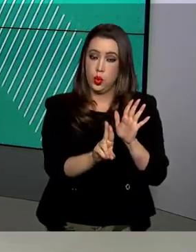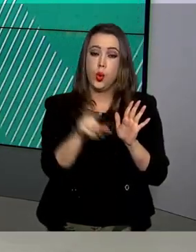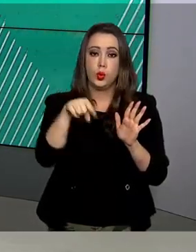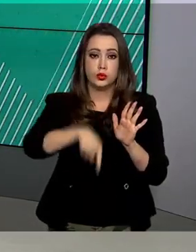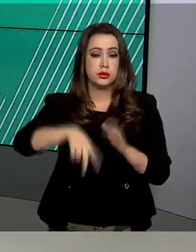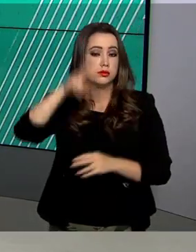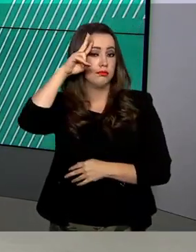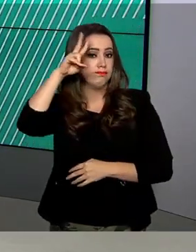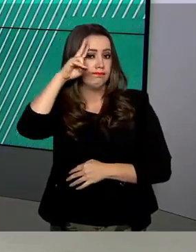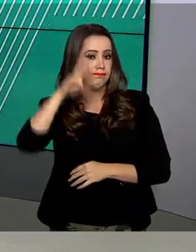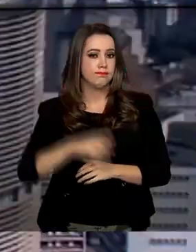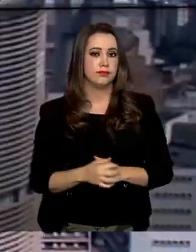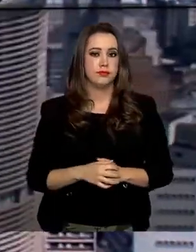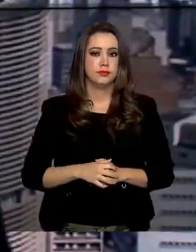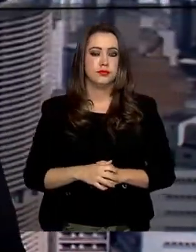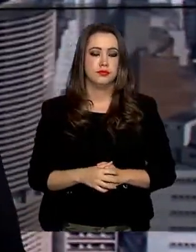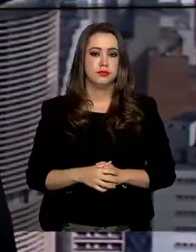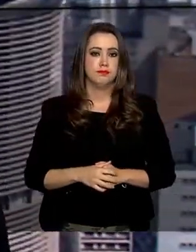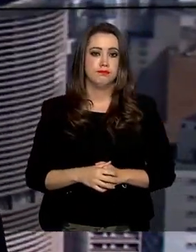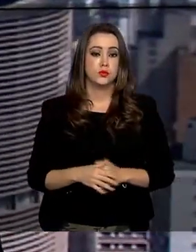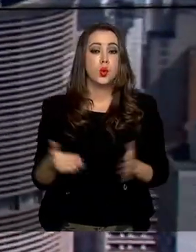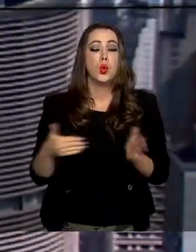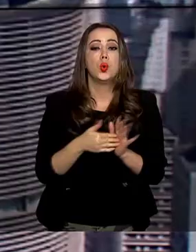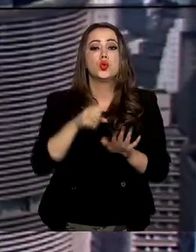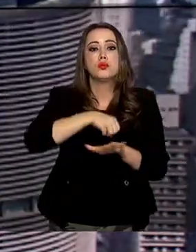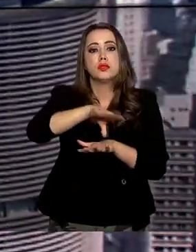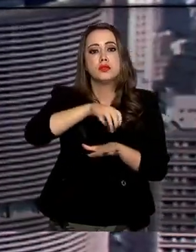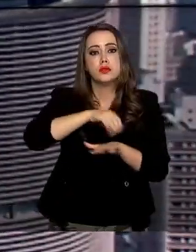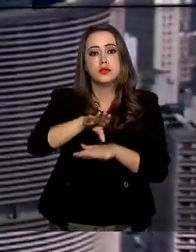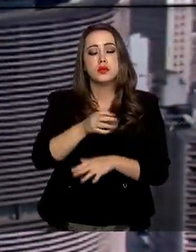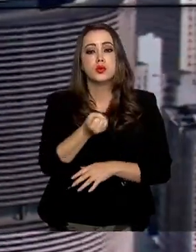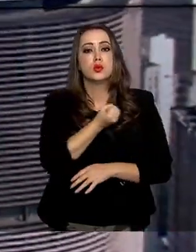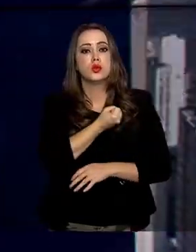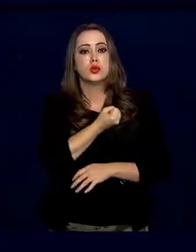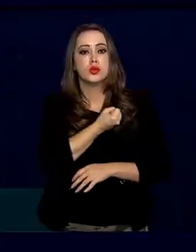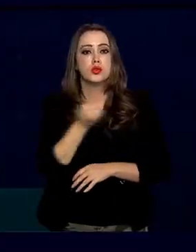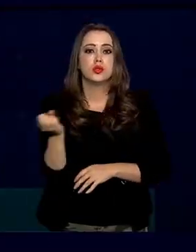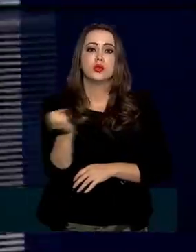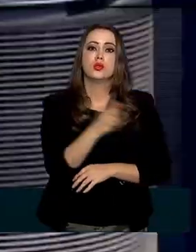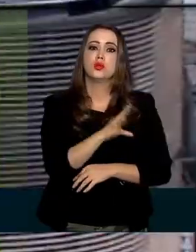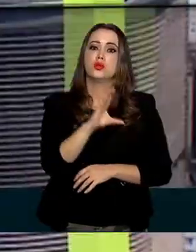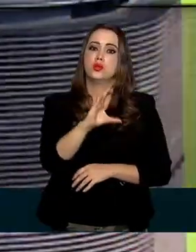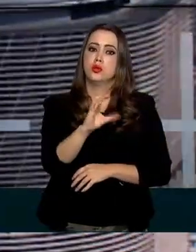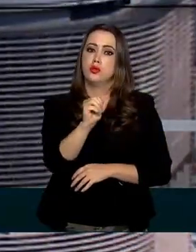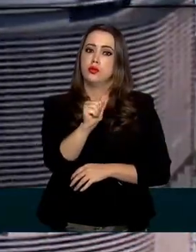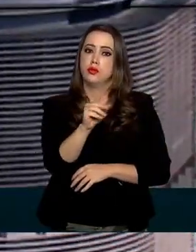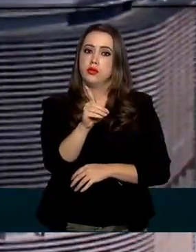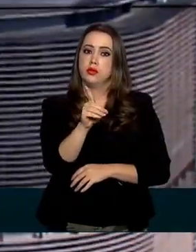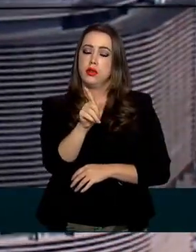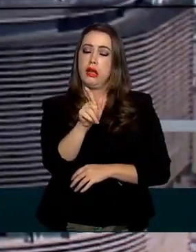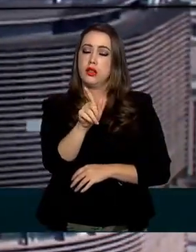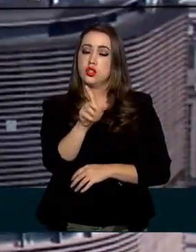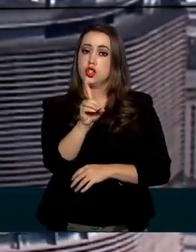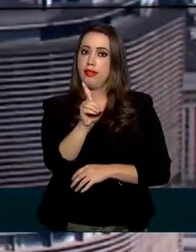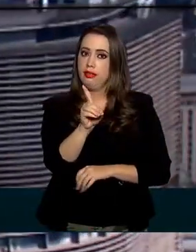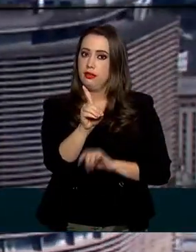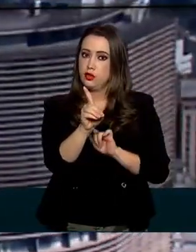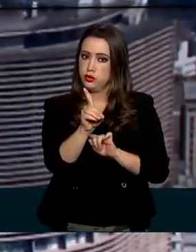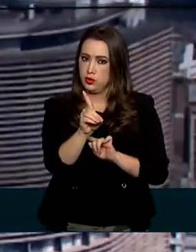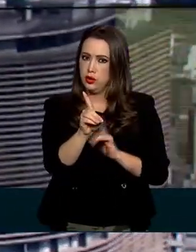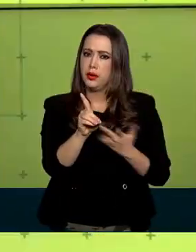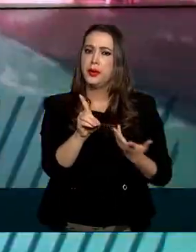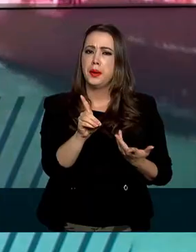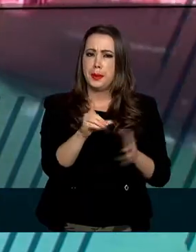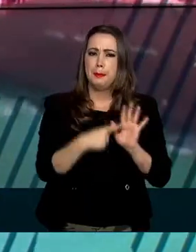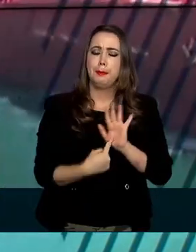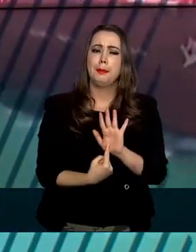desta segunda-feira. E uma última notícia. Dados do novo Cadastro Geral de Empregados e Desempregados,